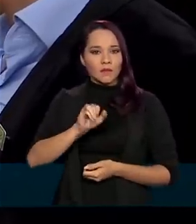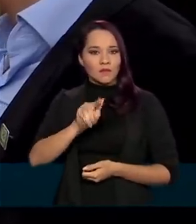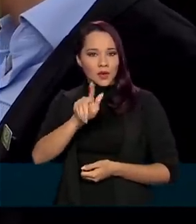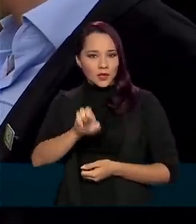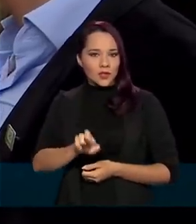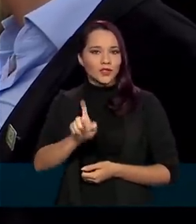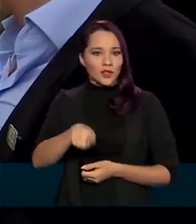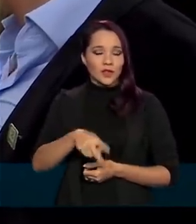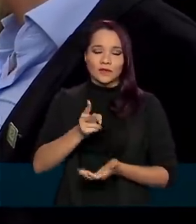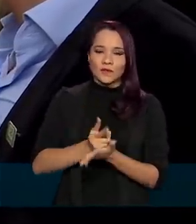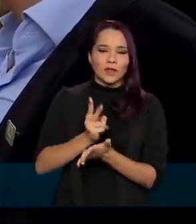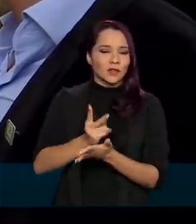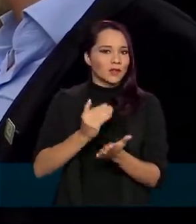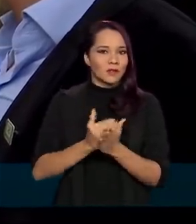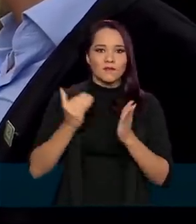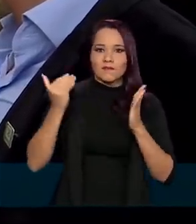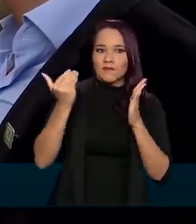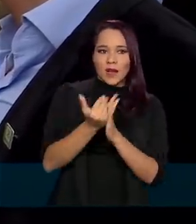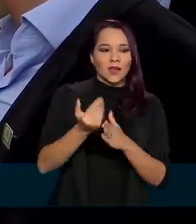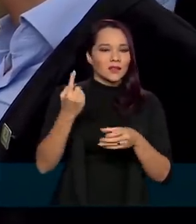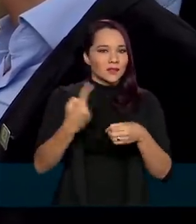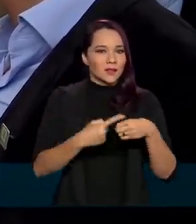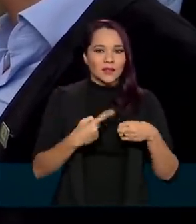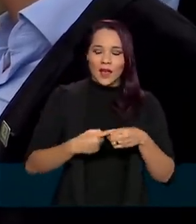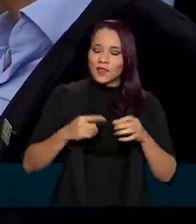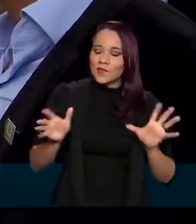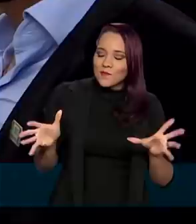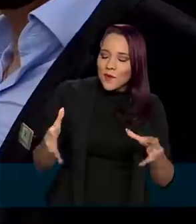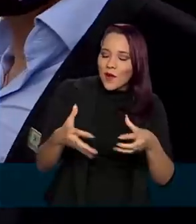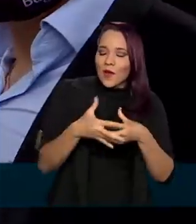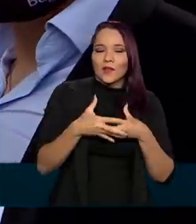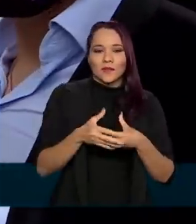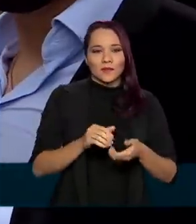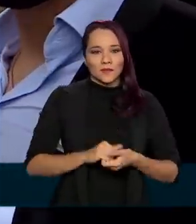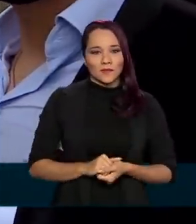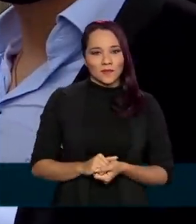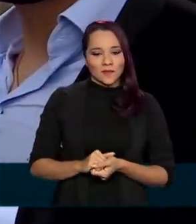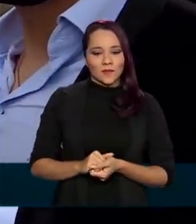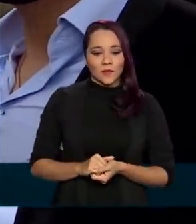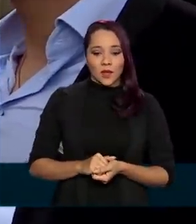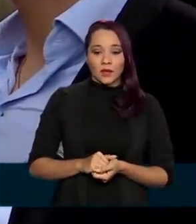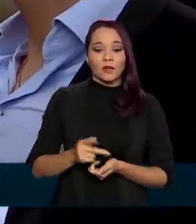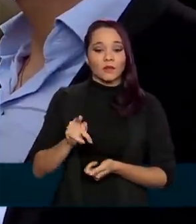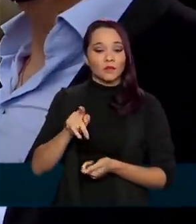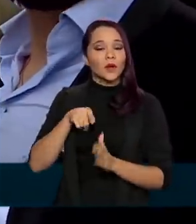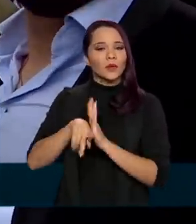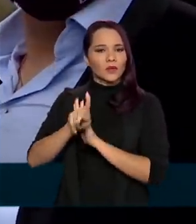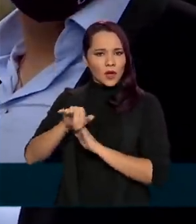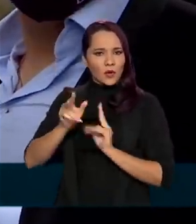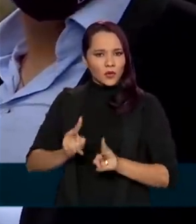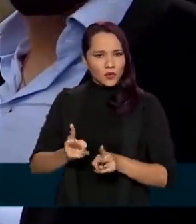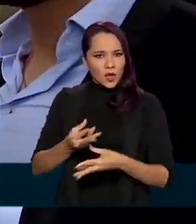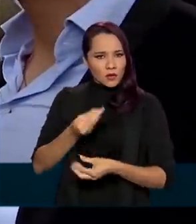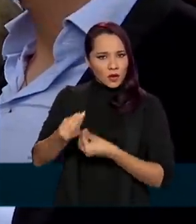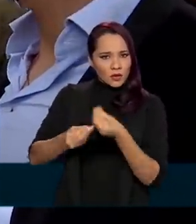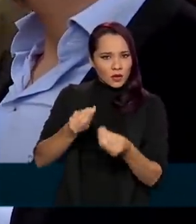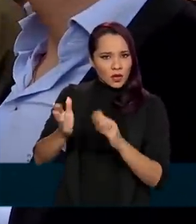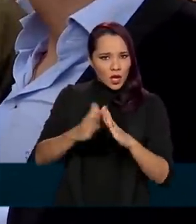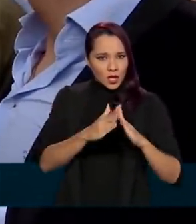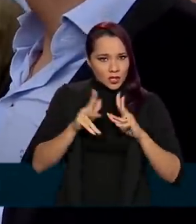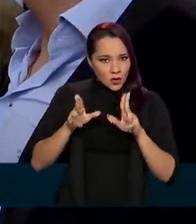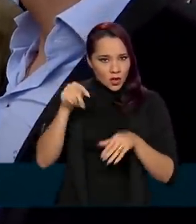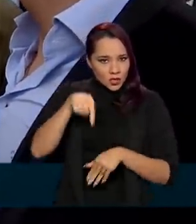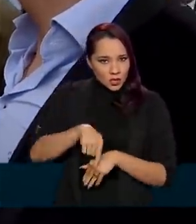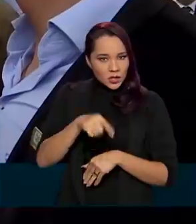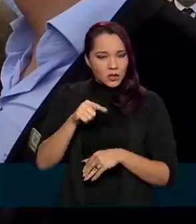cada vez seja mais uma cidade pásspera e aconhadora. Presidente, vai continuar a entrega de moradias? O senhor vai continuar entregando moradias como essa